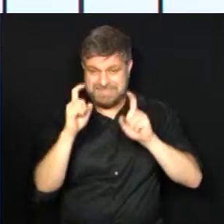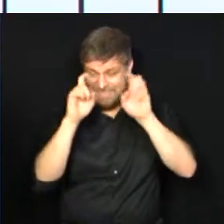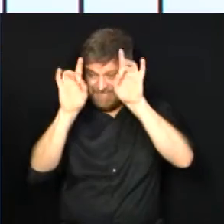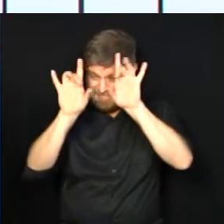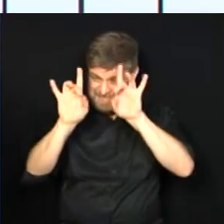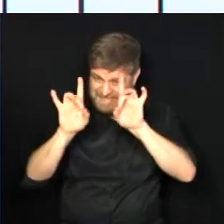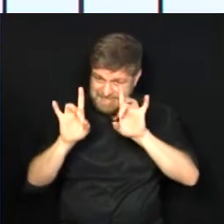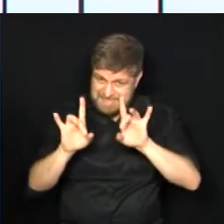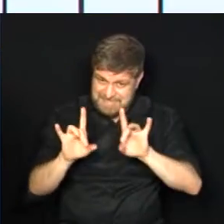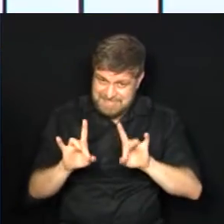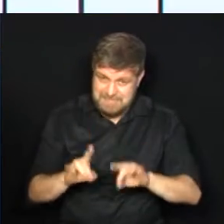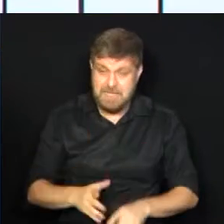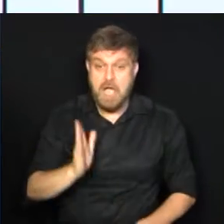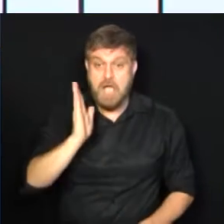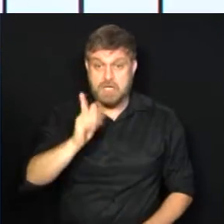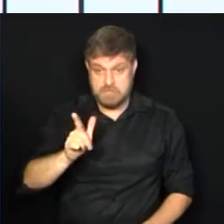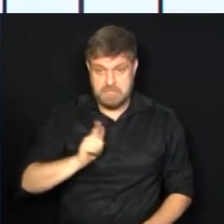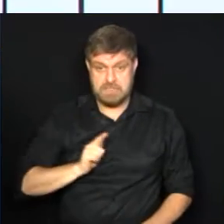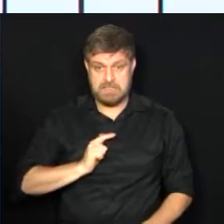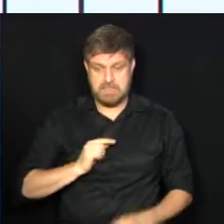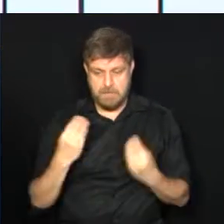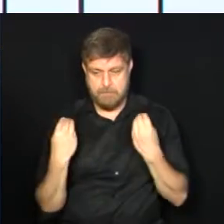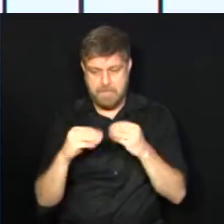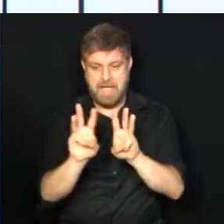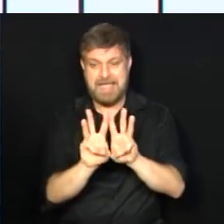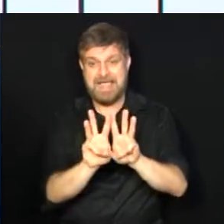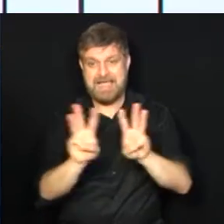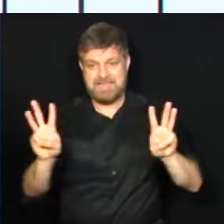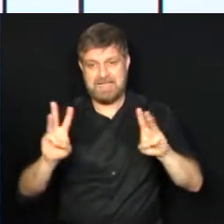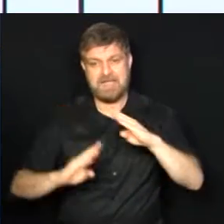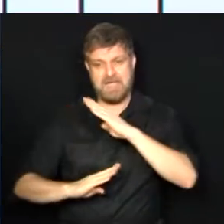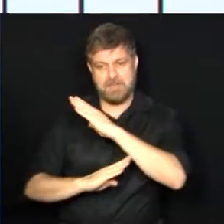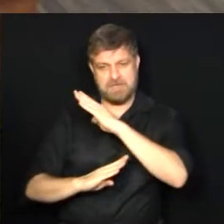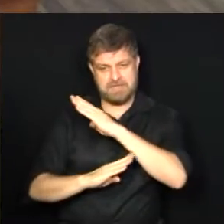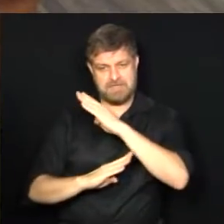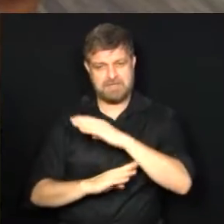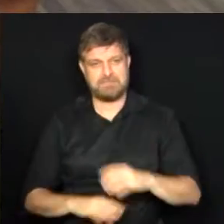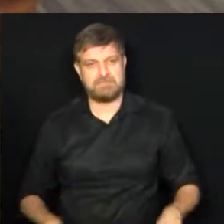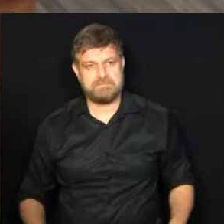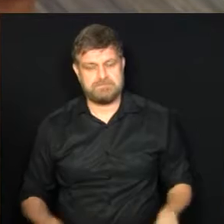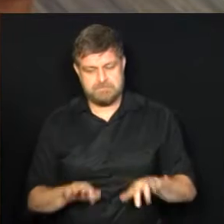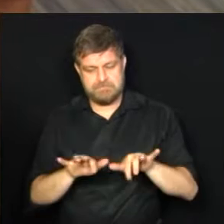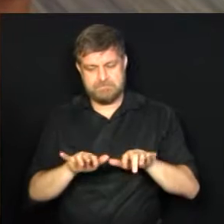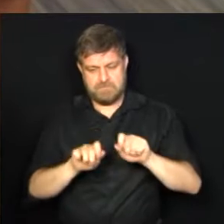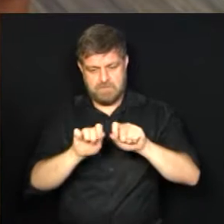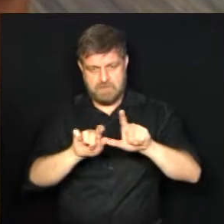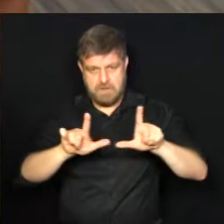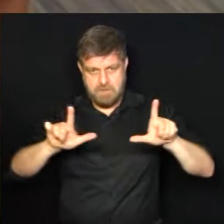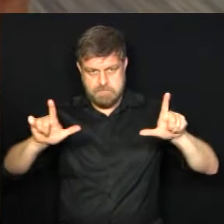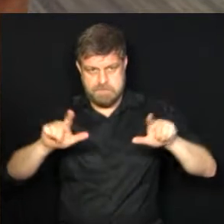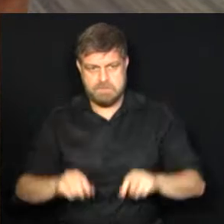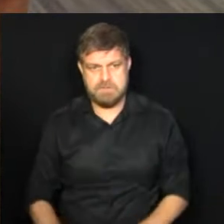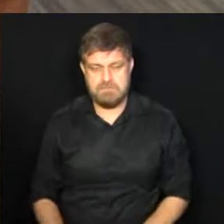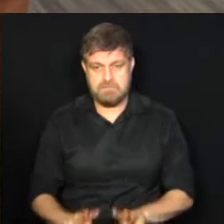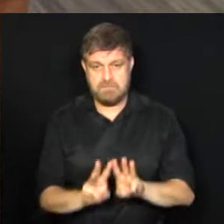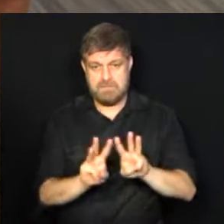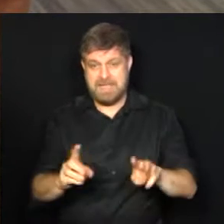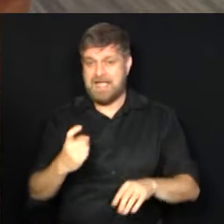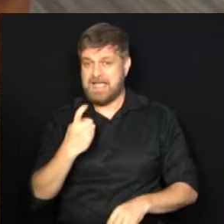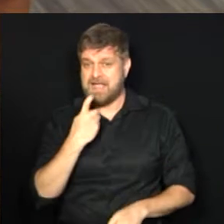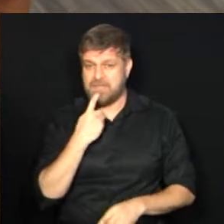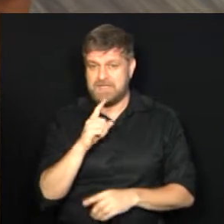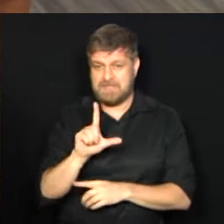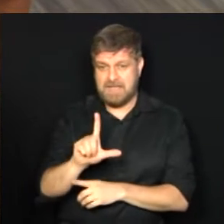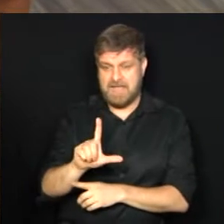extraordinárias, já está também no site da Câmara de Campinas, Gabriel. Campinas.usp.lege